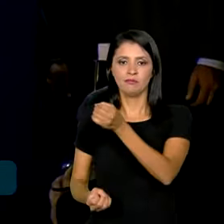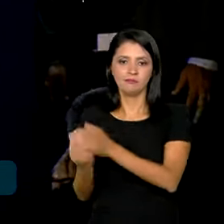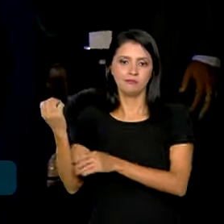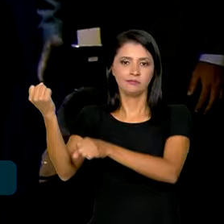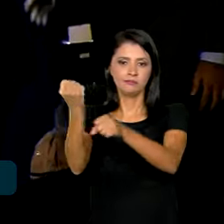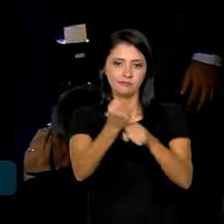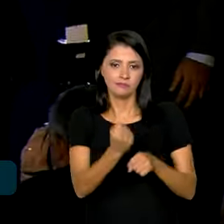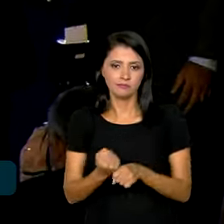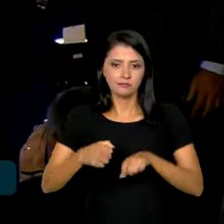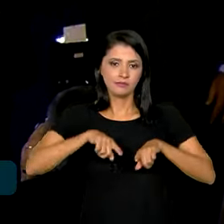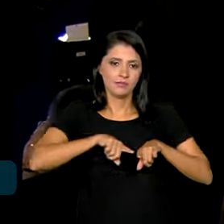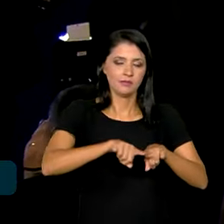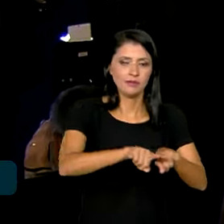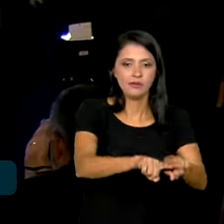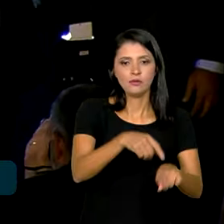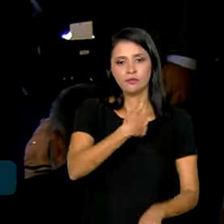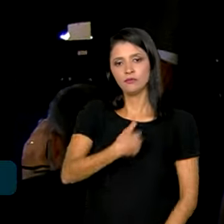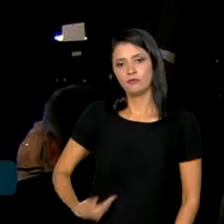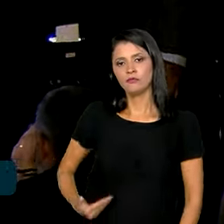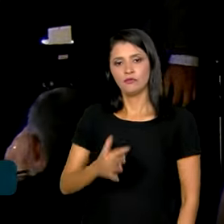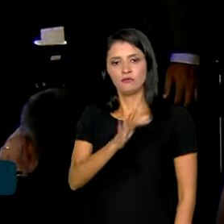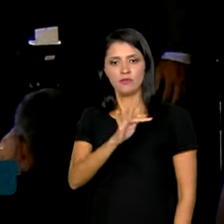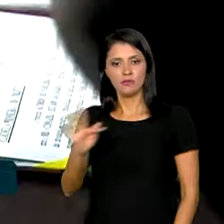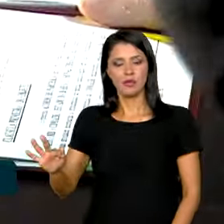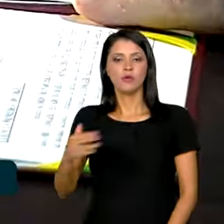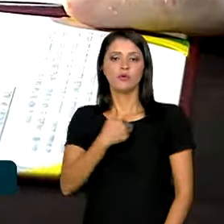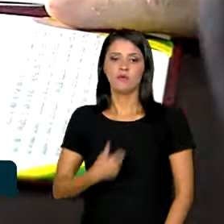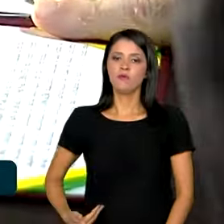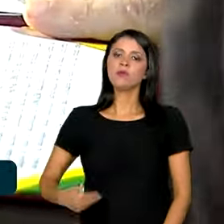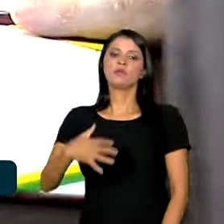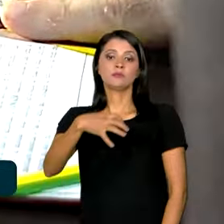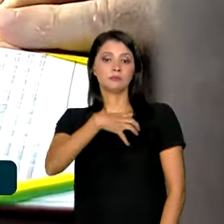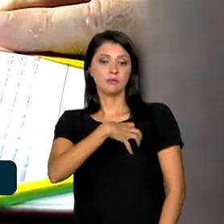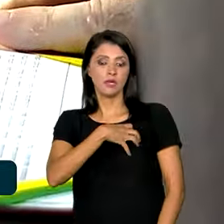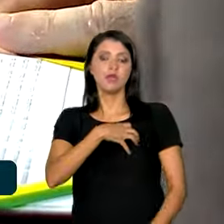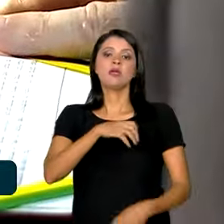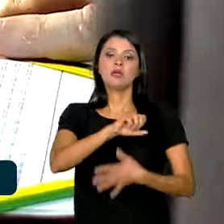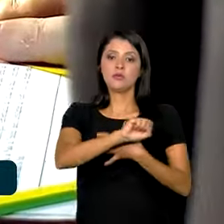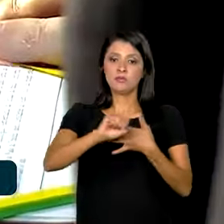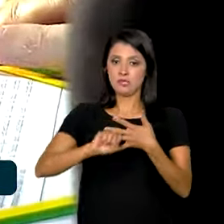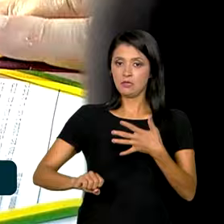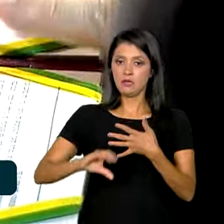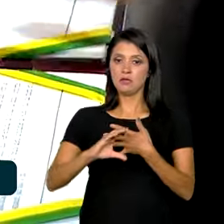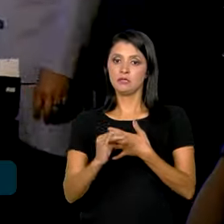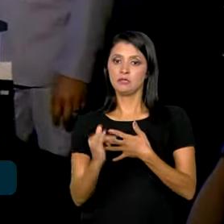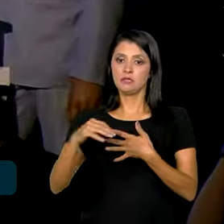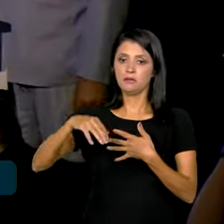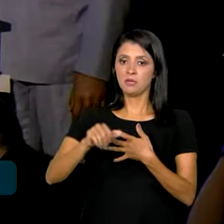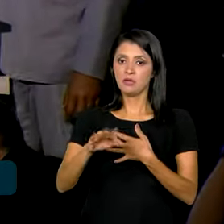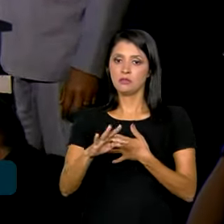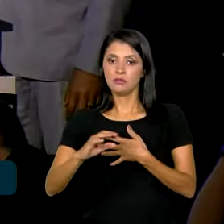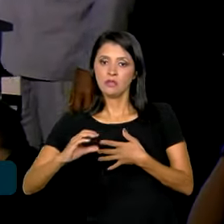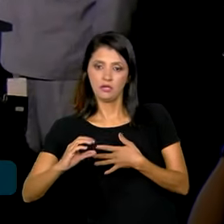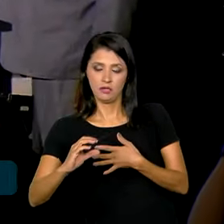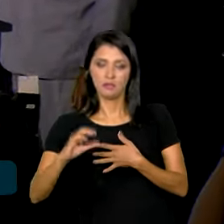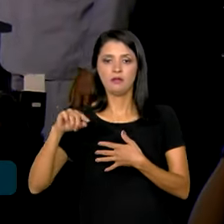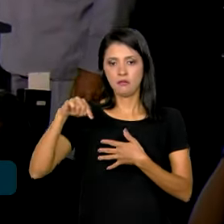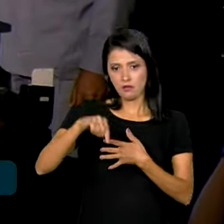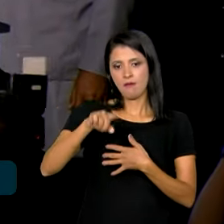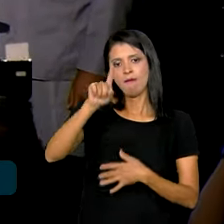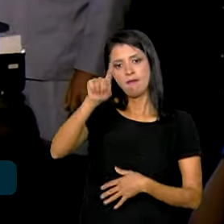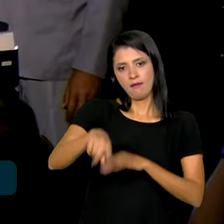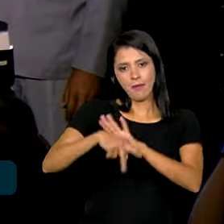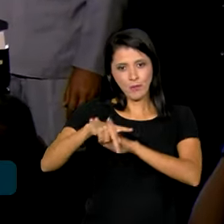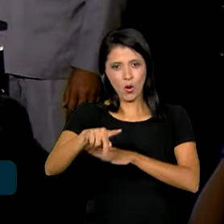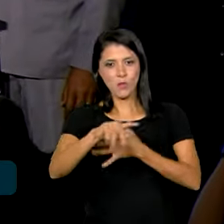uma parceria entre o governo federal, o governo da Bahia e o SENAI CIMATEC. O SENAI CIMATEC, que é um